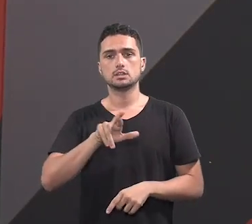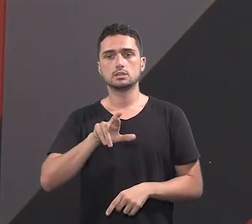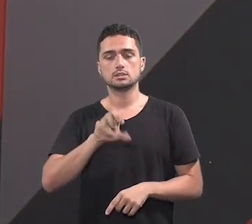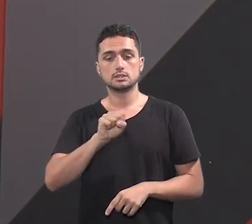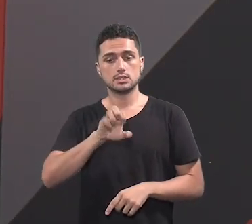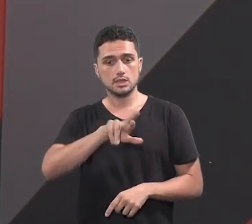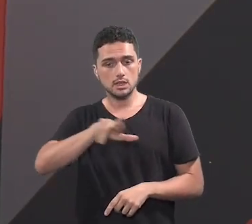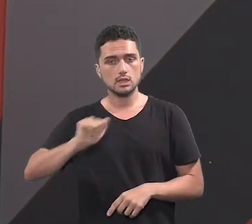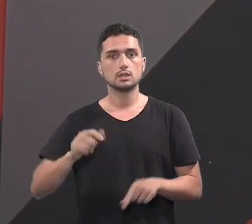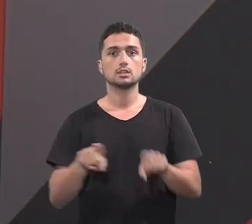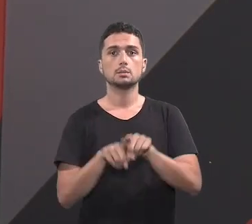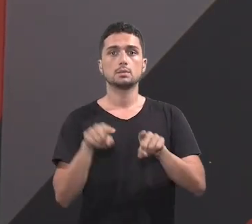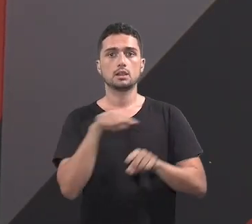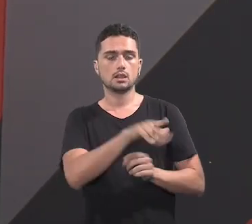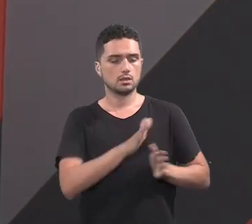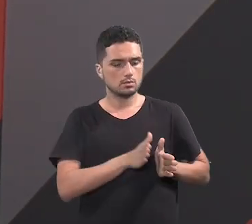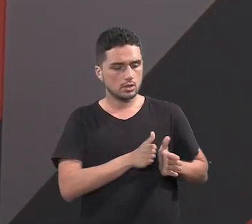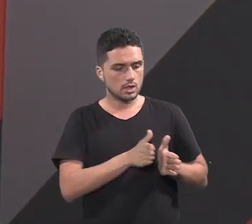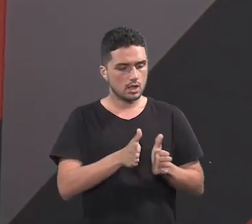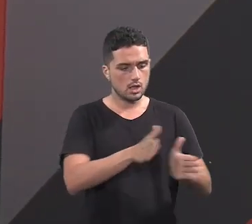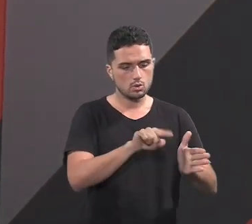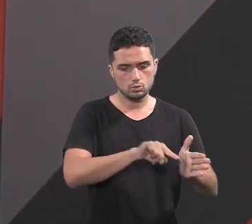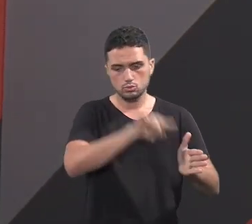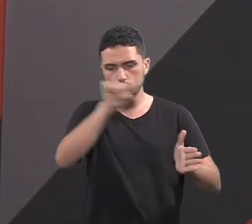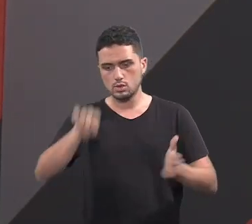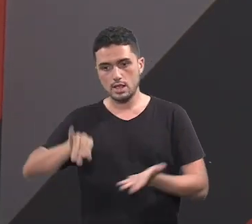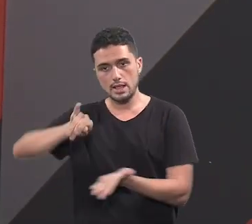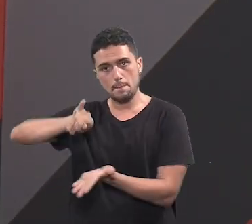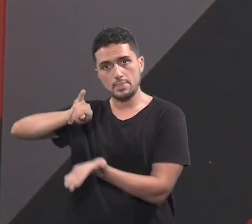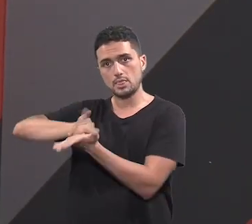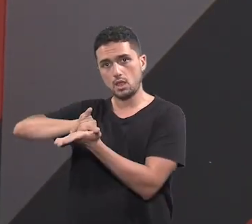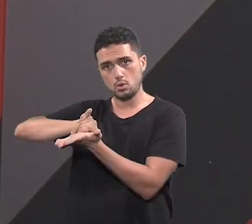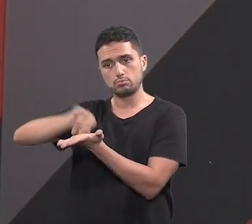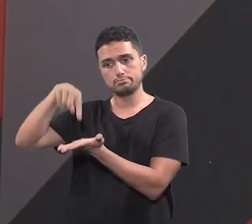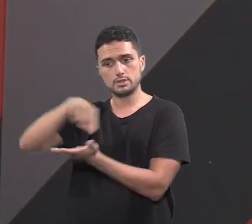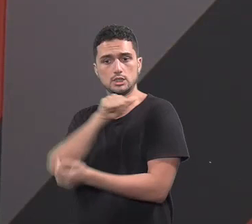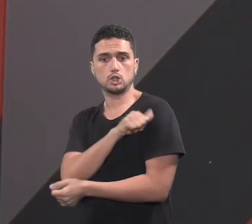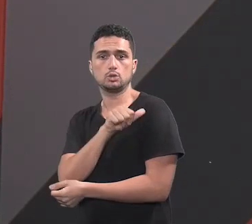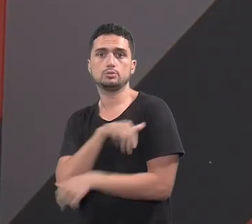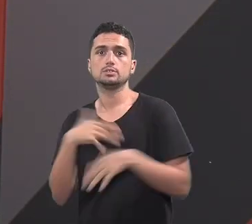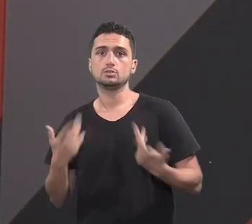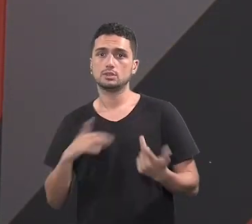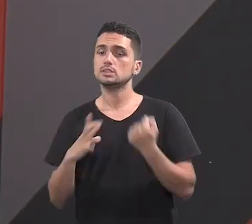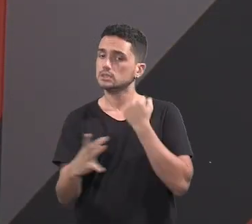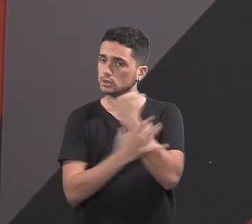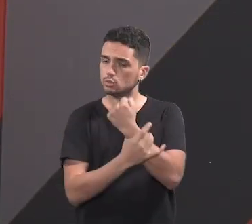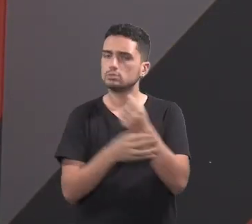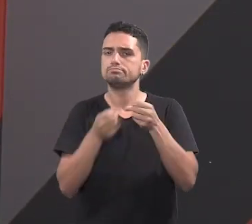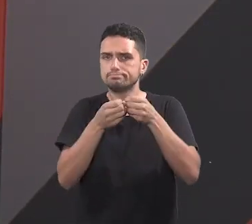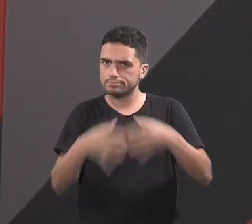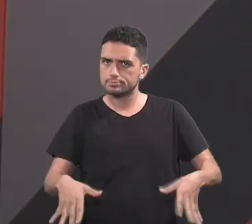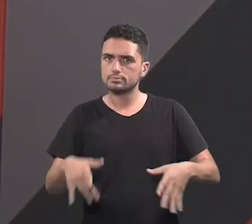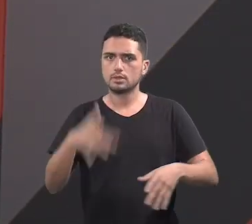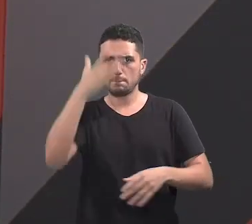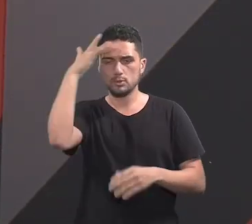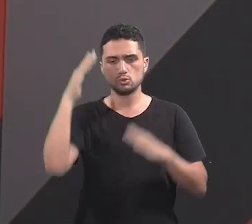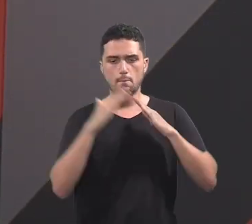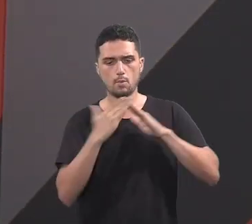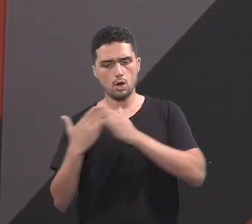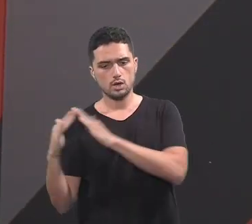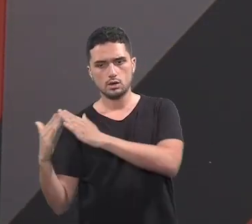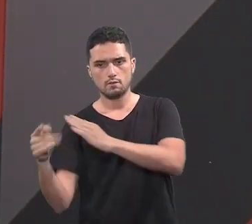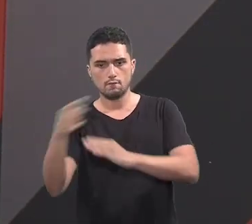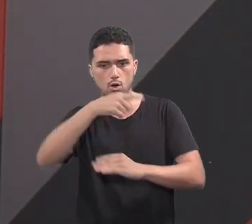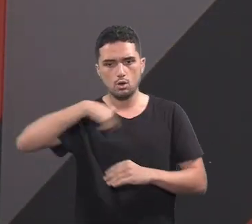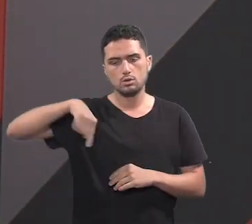e inclusive no trecho que faz a ligação com a capital também, né, deputado? Então, além de afetar a segurança de quem mora